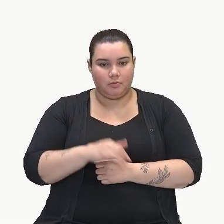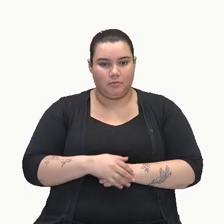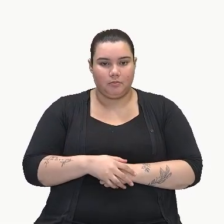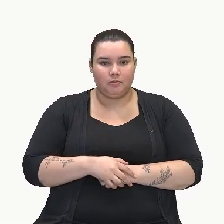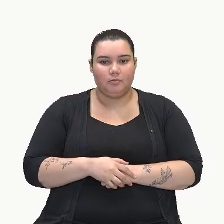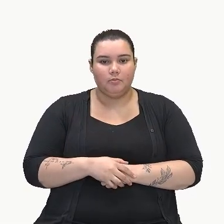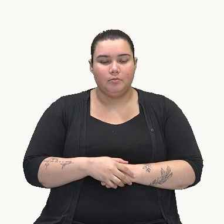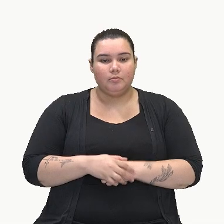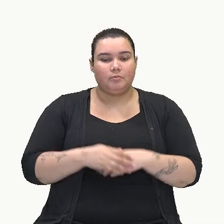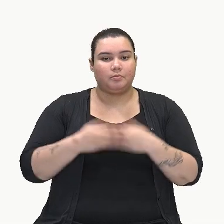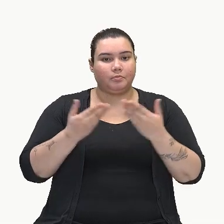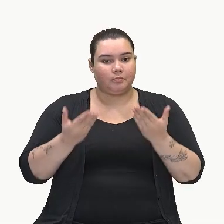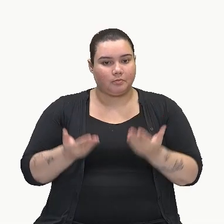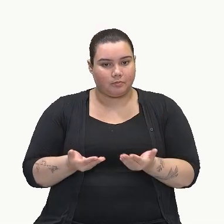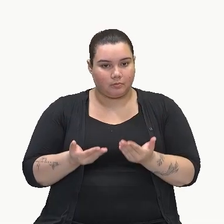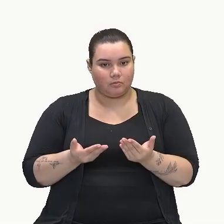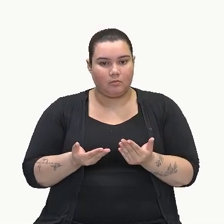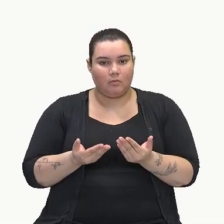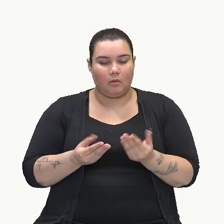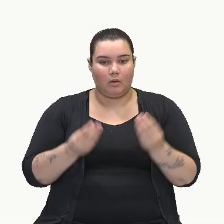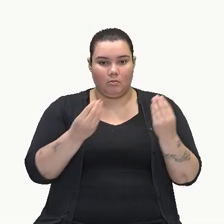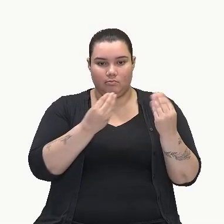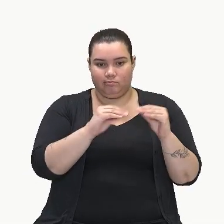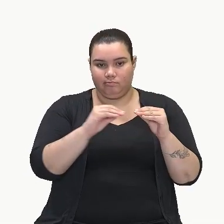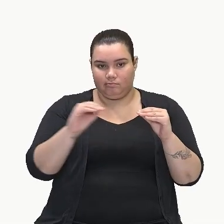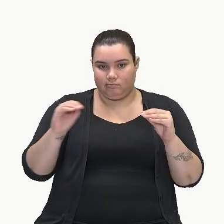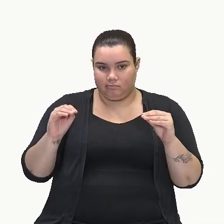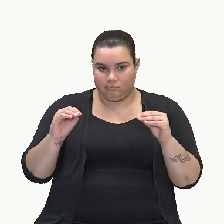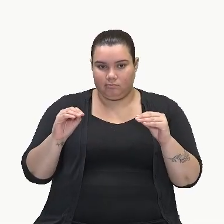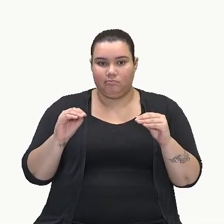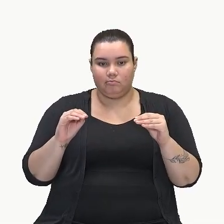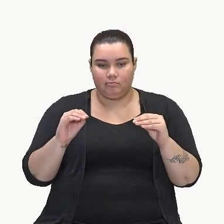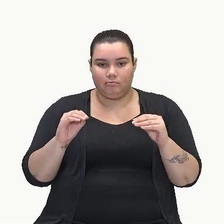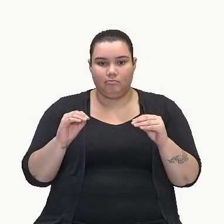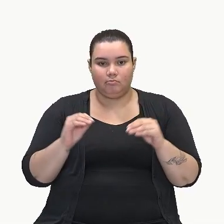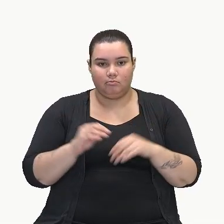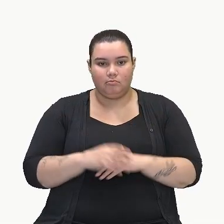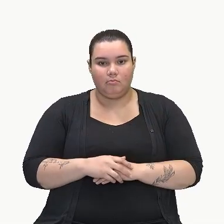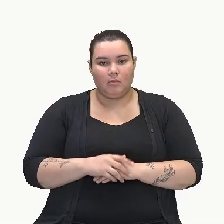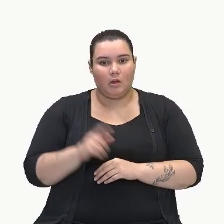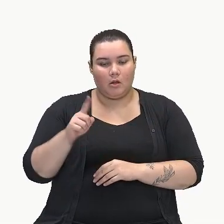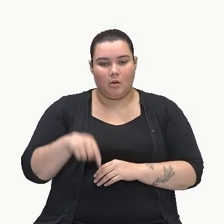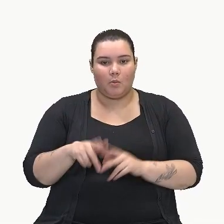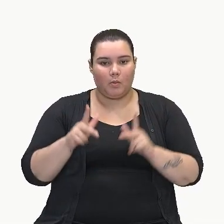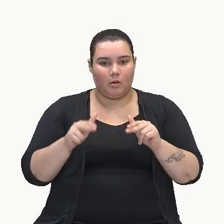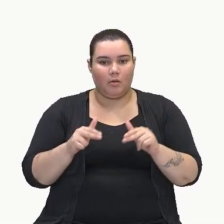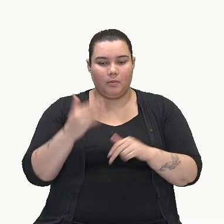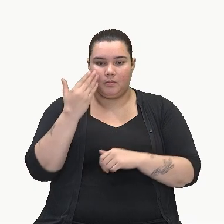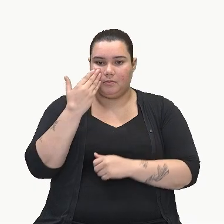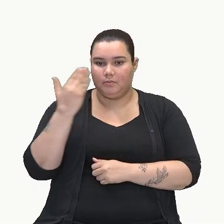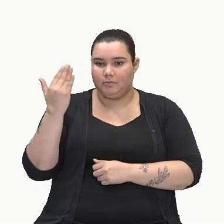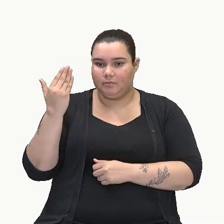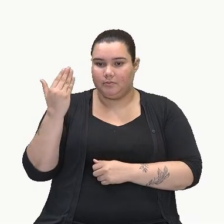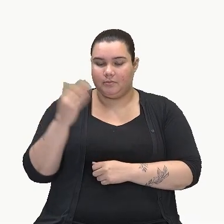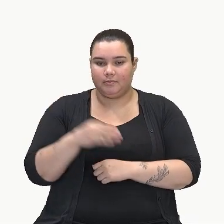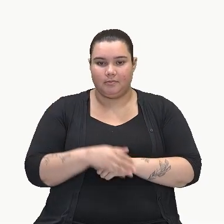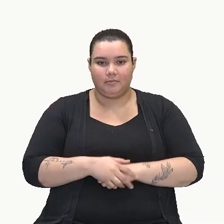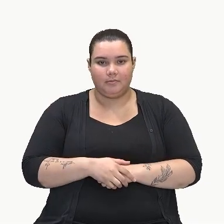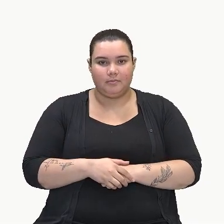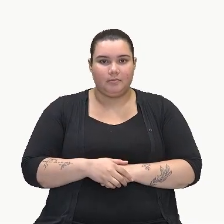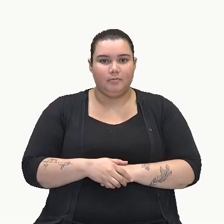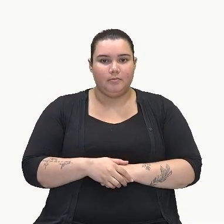Tá? Então, vou fazer esta multiplicação aqui, ó, é o mesmo do que dar este resultado